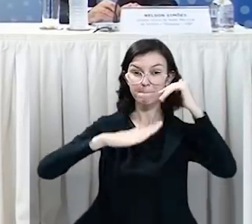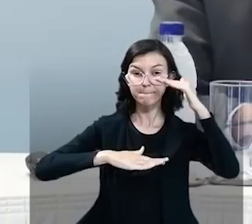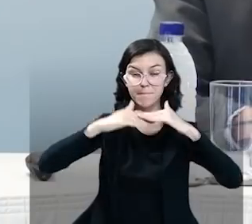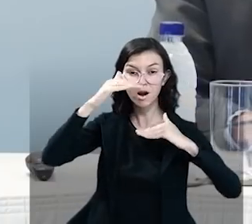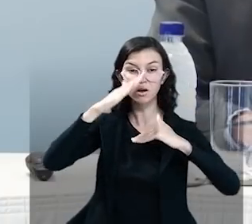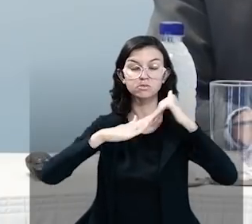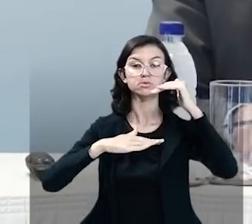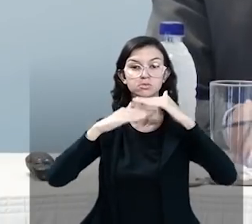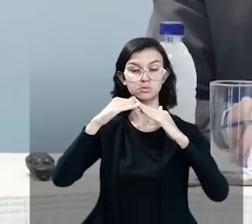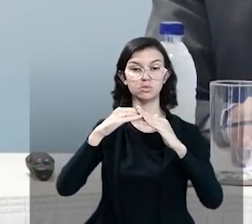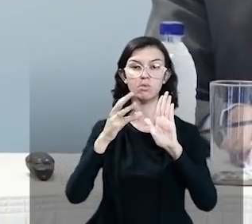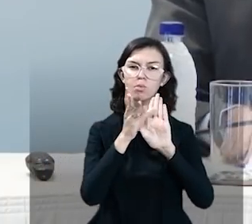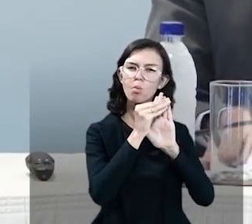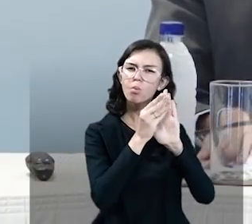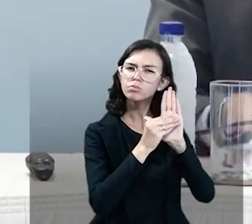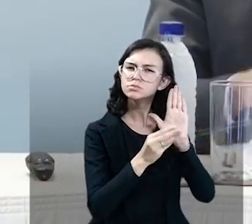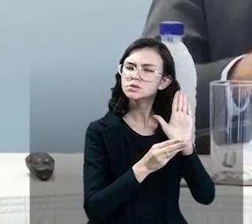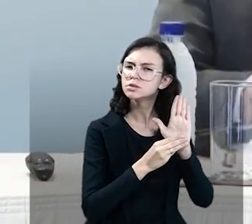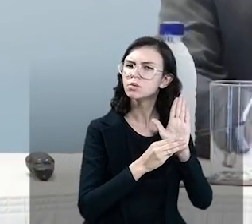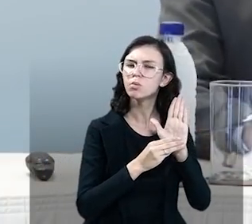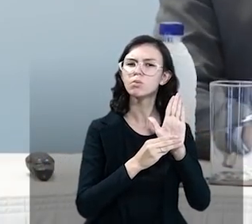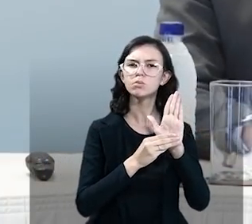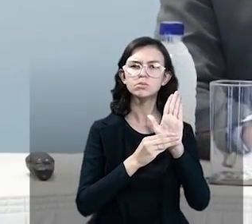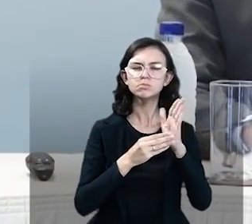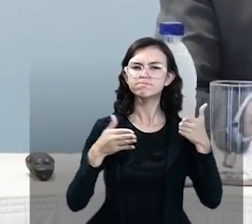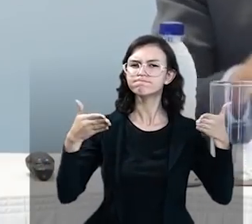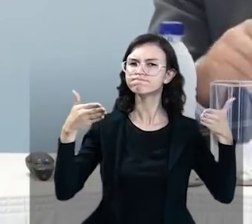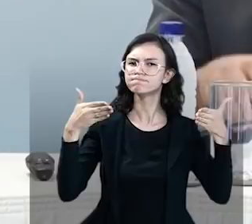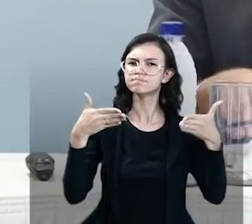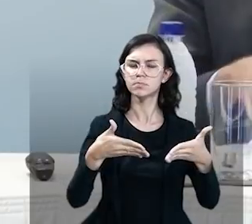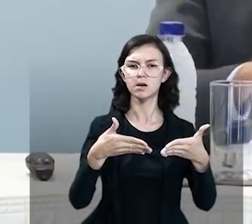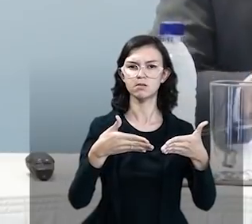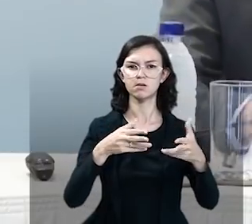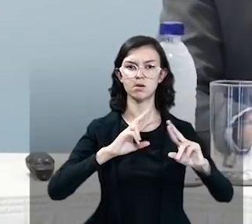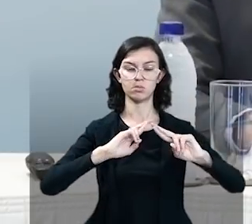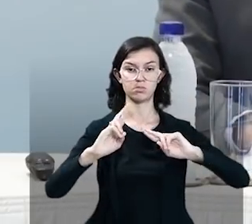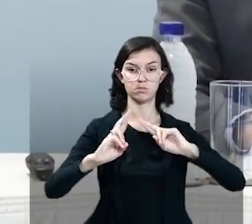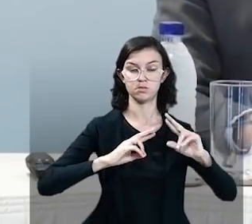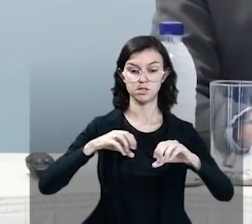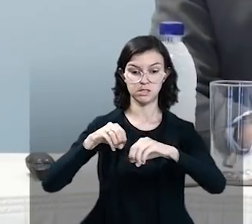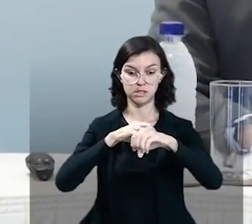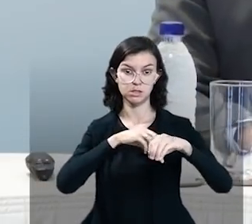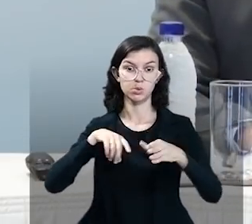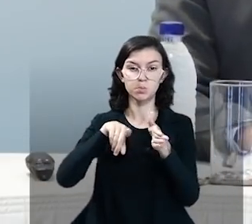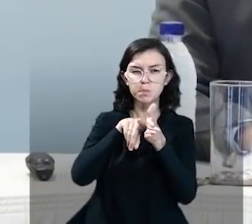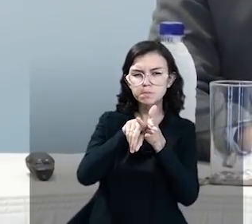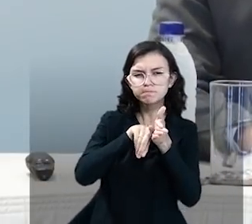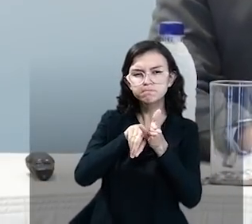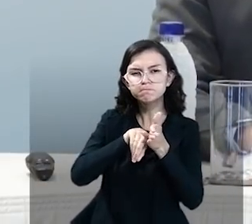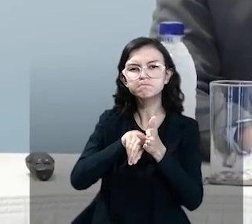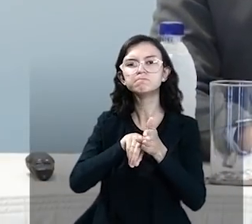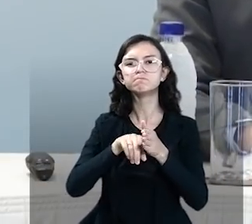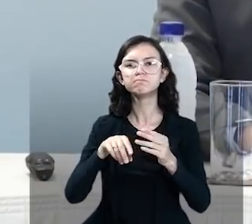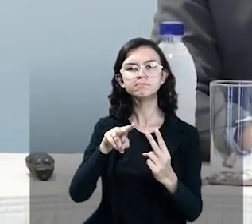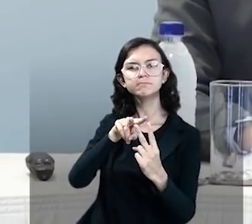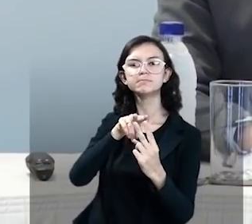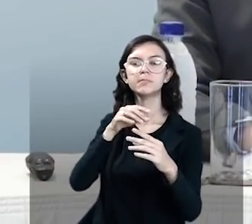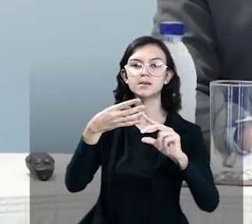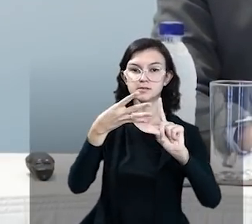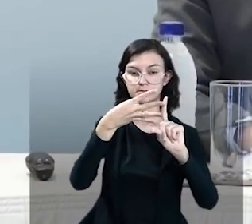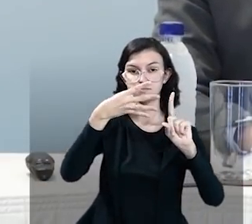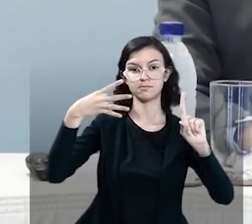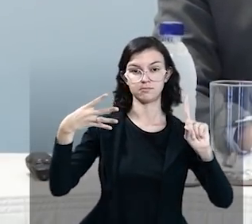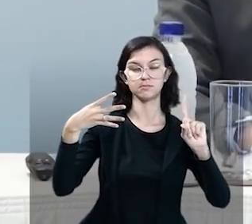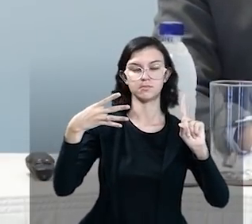a conteúdos exclusivos relacionados a ensino, pesquisa e extensão,